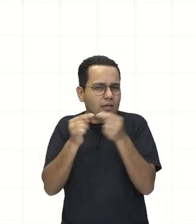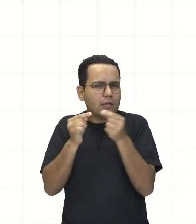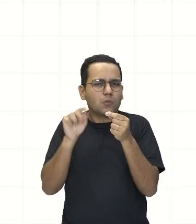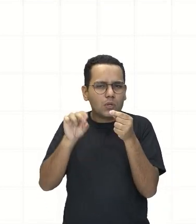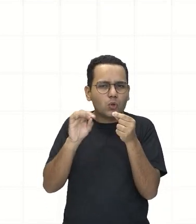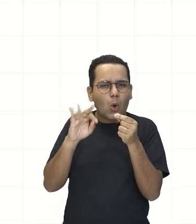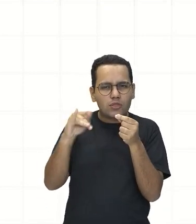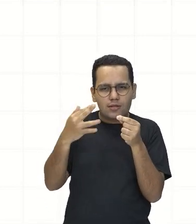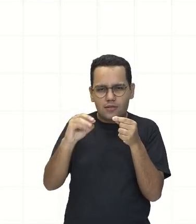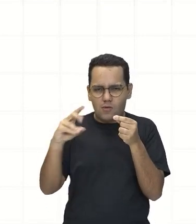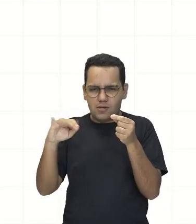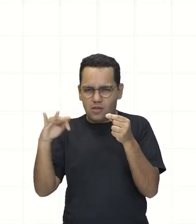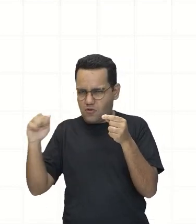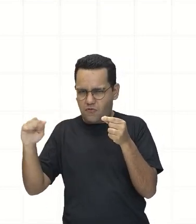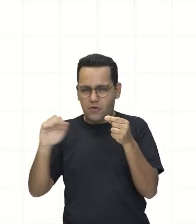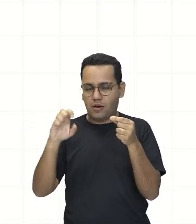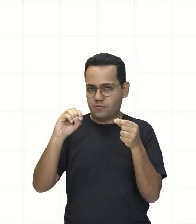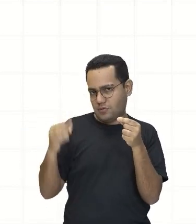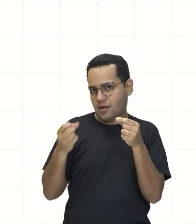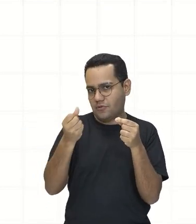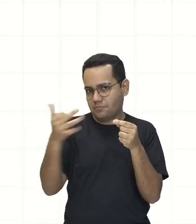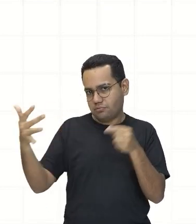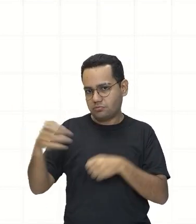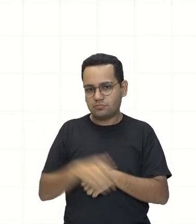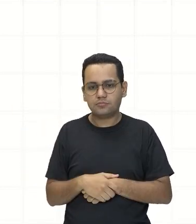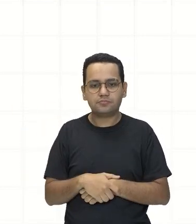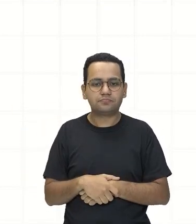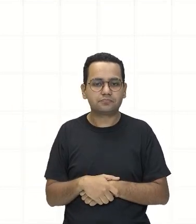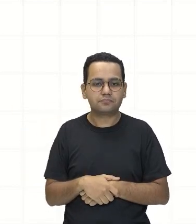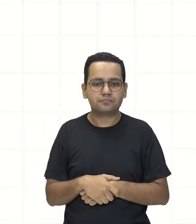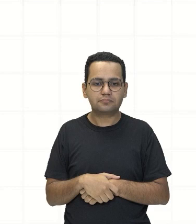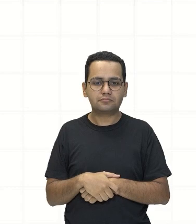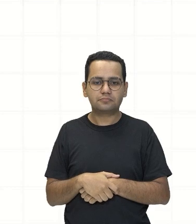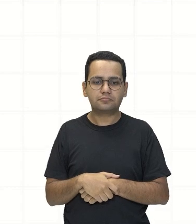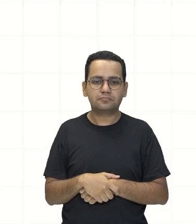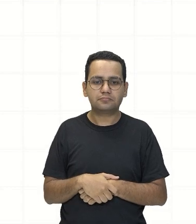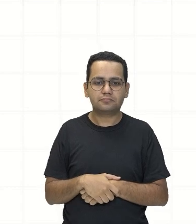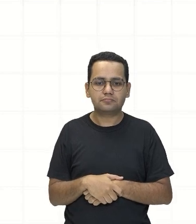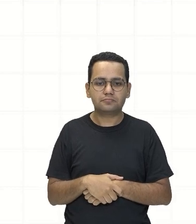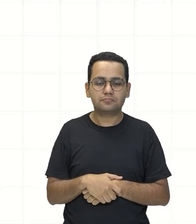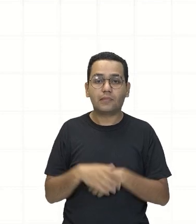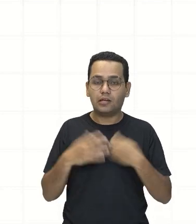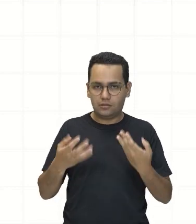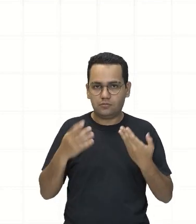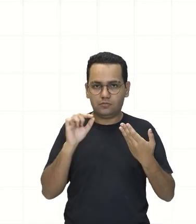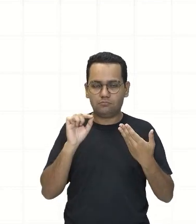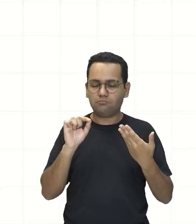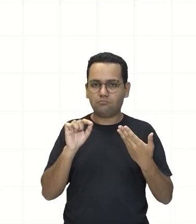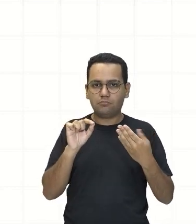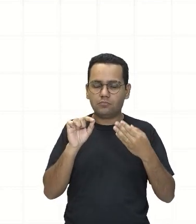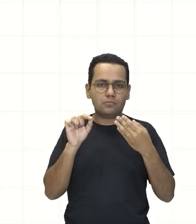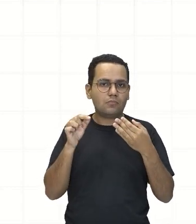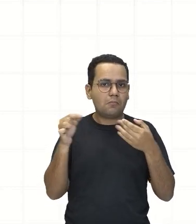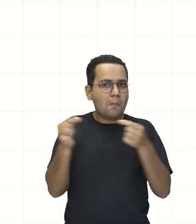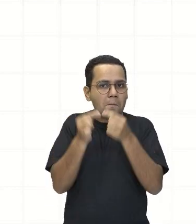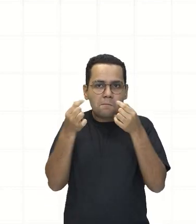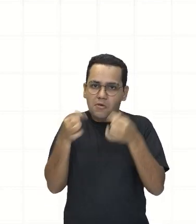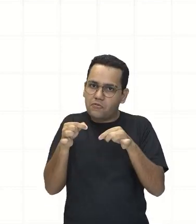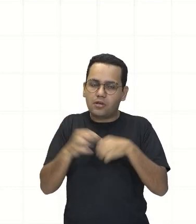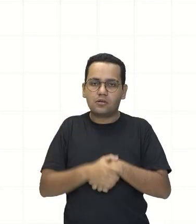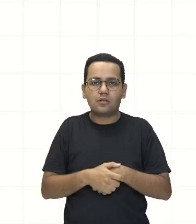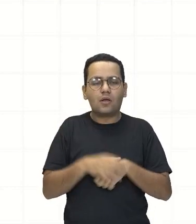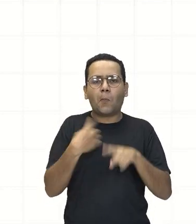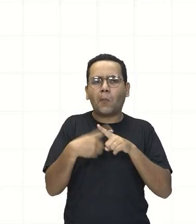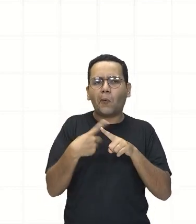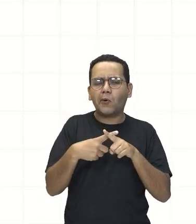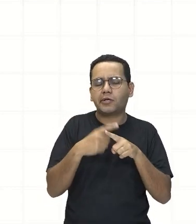Agora esse número ficou Em notação científica Por que? Ele agora é maior ou igual que 1 E